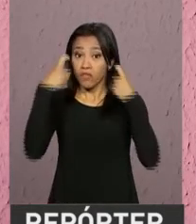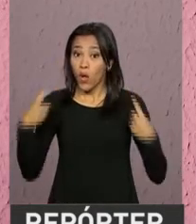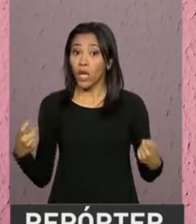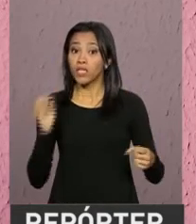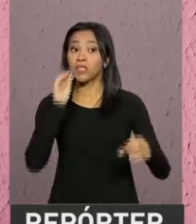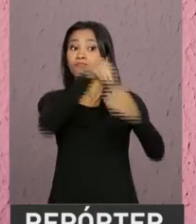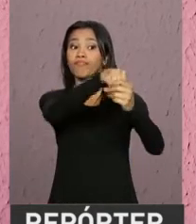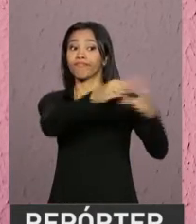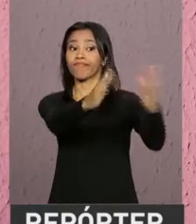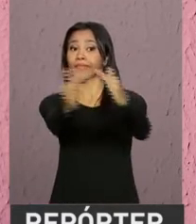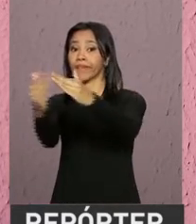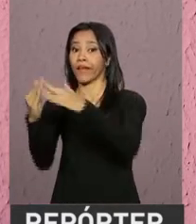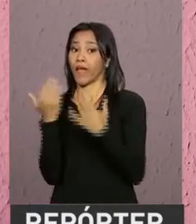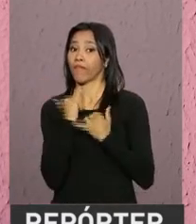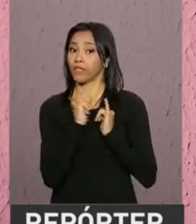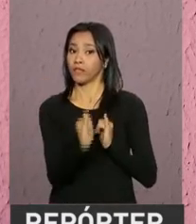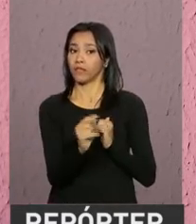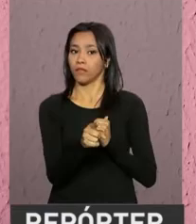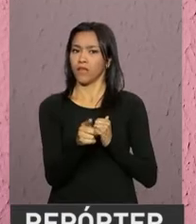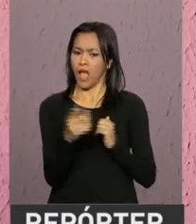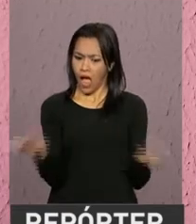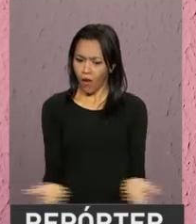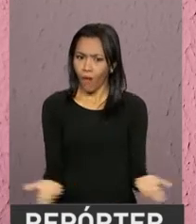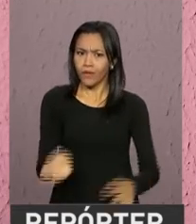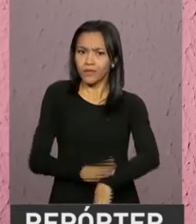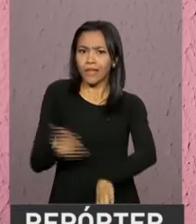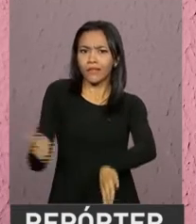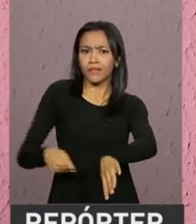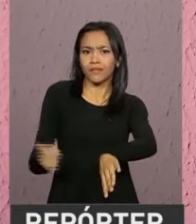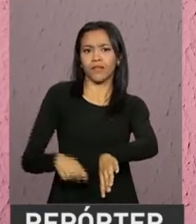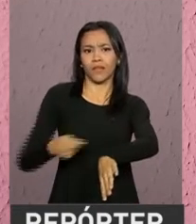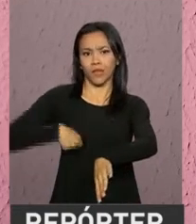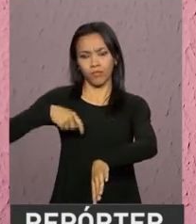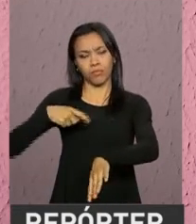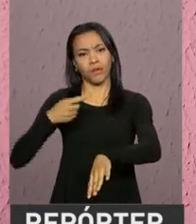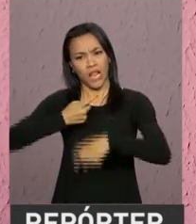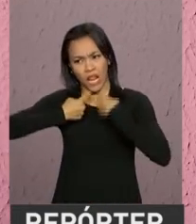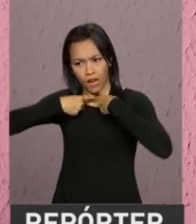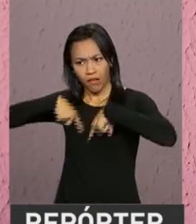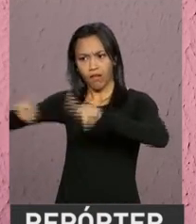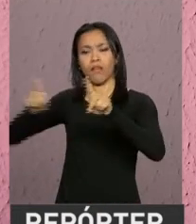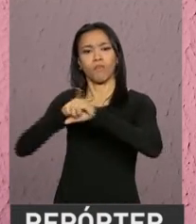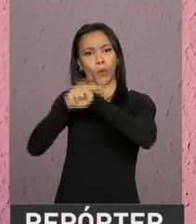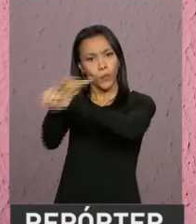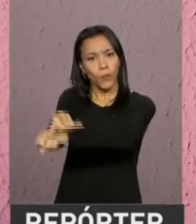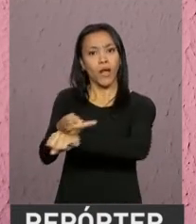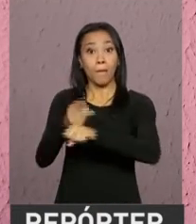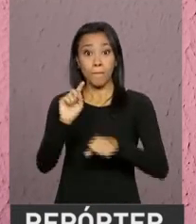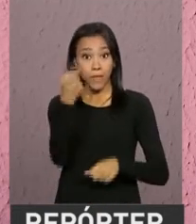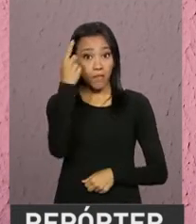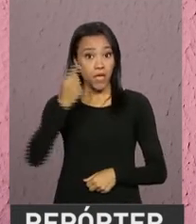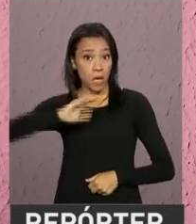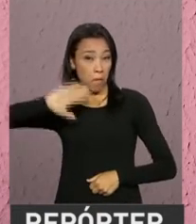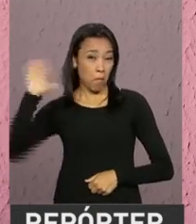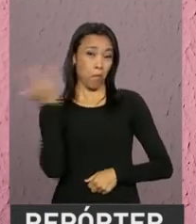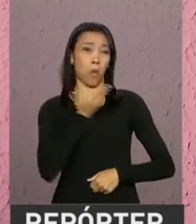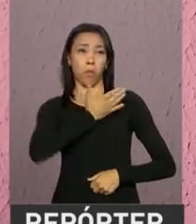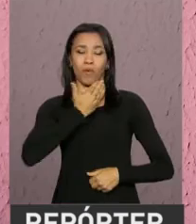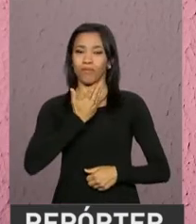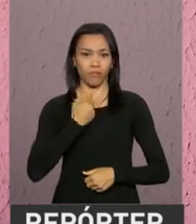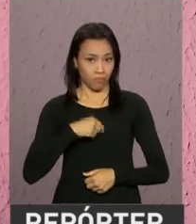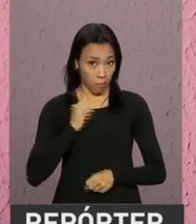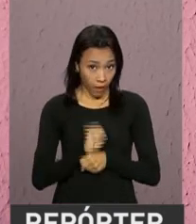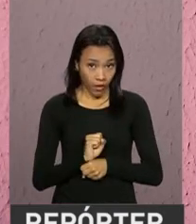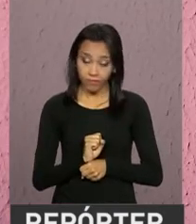não procurou ajuda. Toma a primeira atitude enquanto há tempo, enquanto é cedo. A partir do momento que tem a primeira agressão, ela não para. Ela é